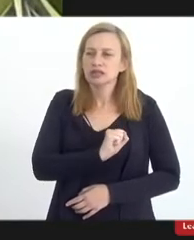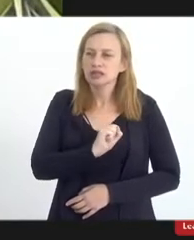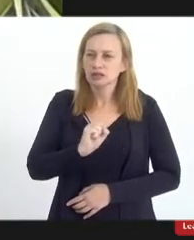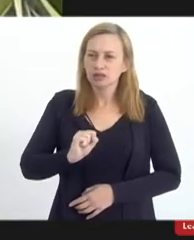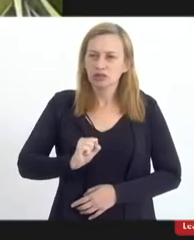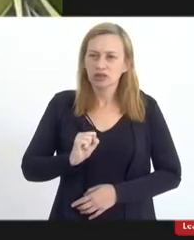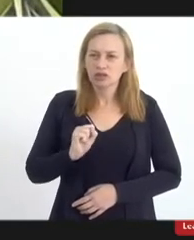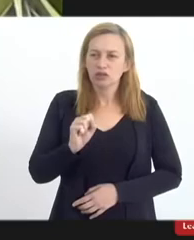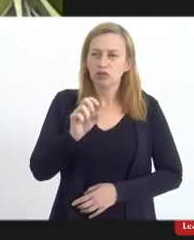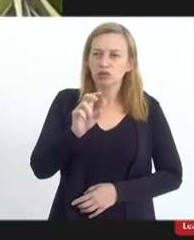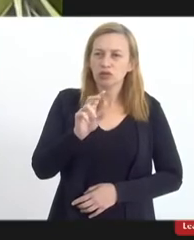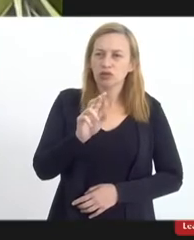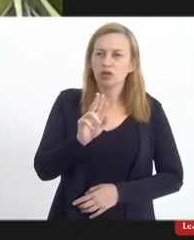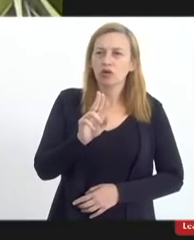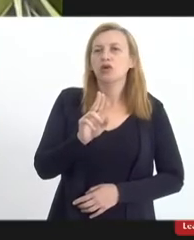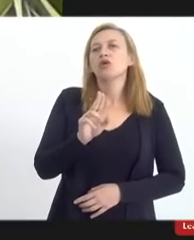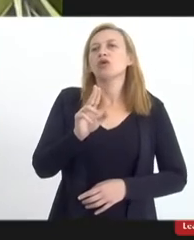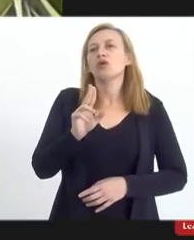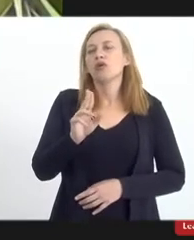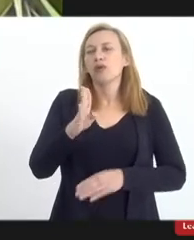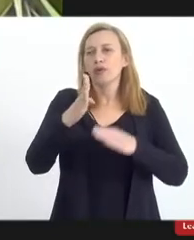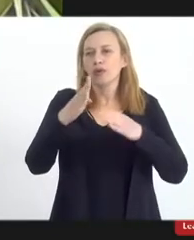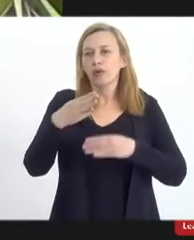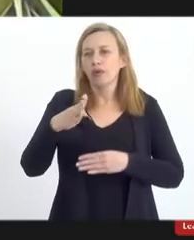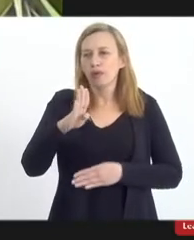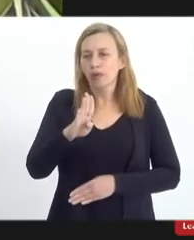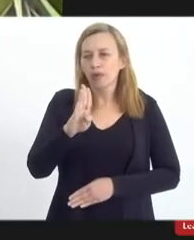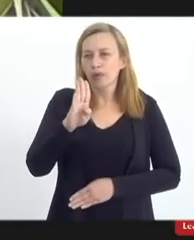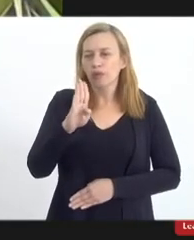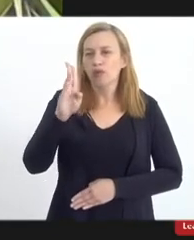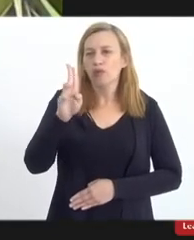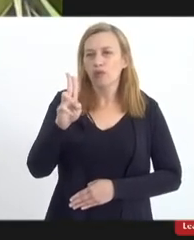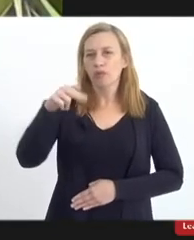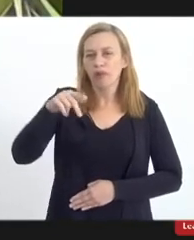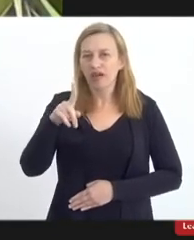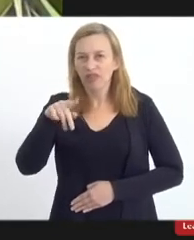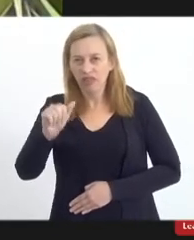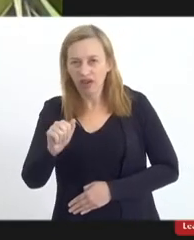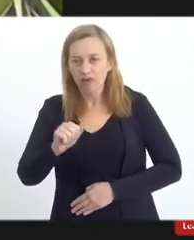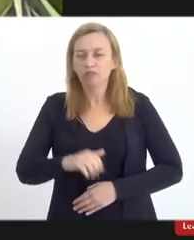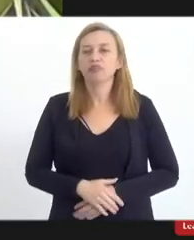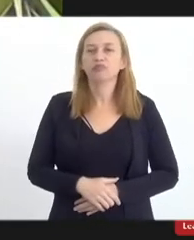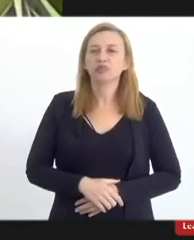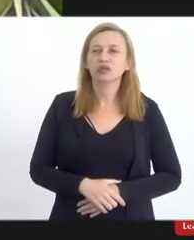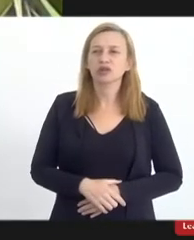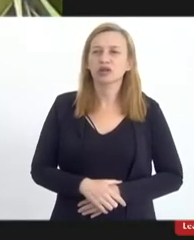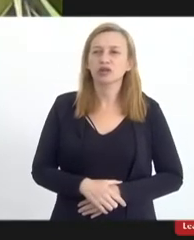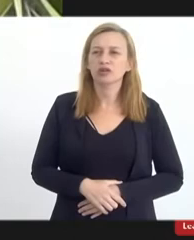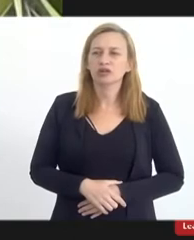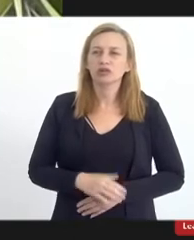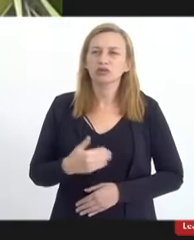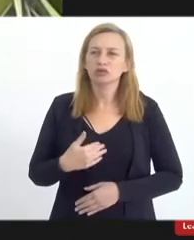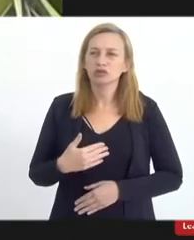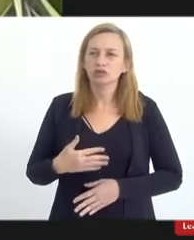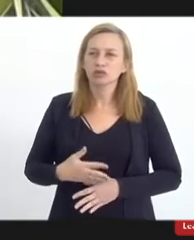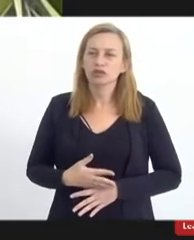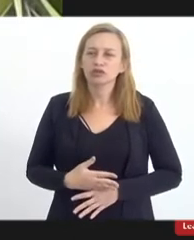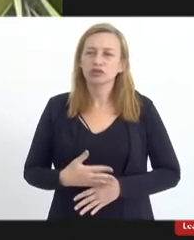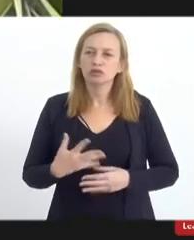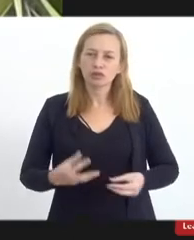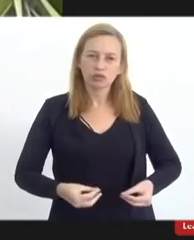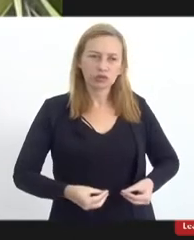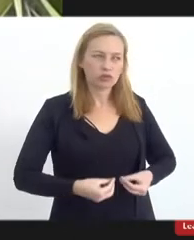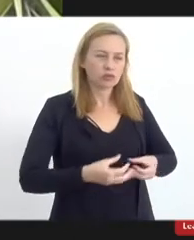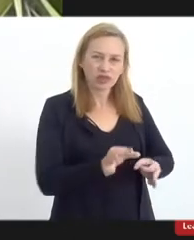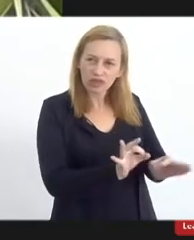caixoeira da Matinha, Serra do Roncador, aqui mesmo na região, fui abordada, após colocar as minhas oferendas